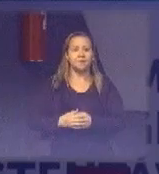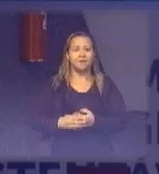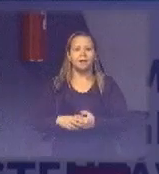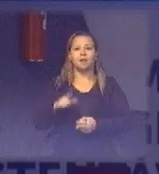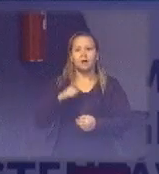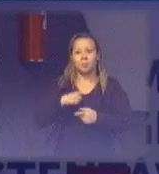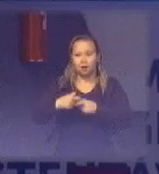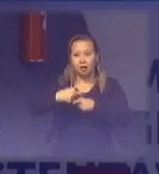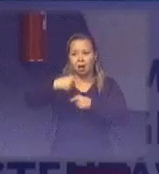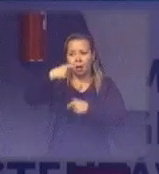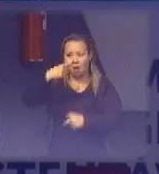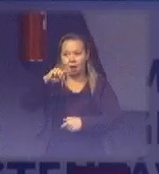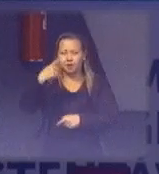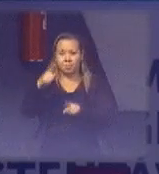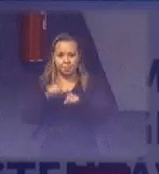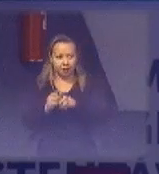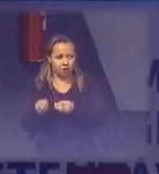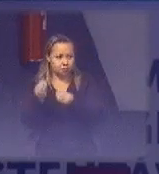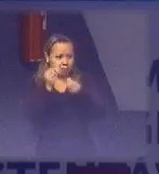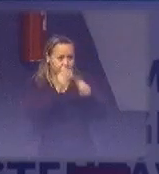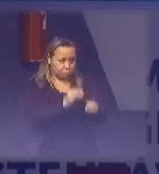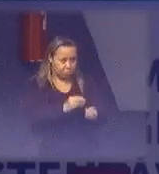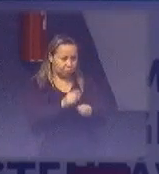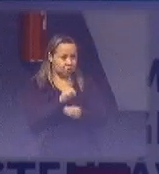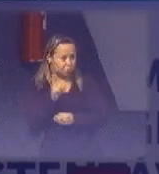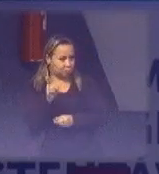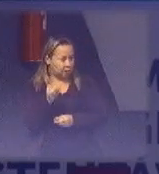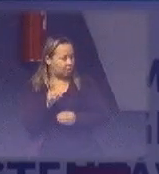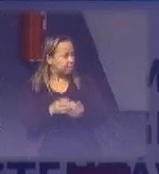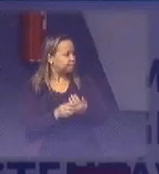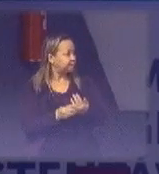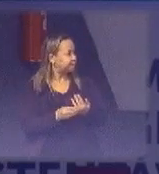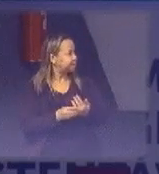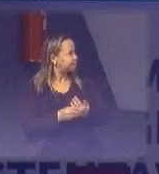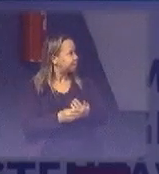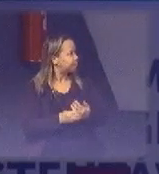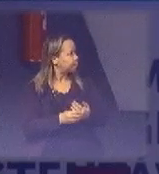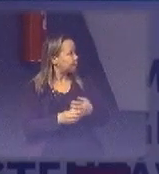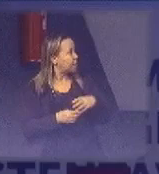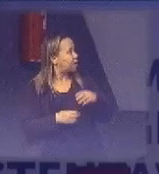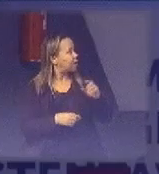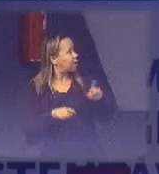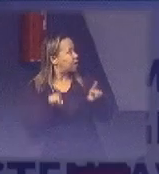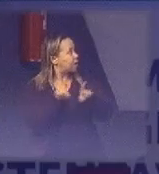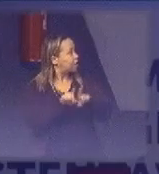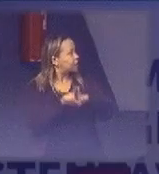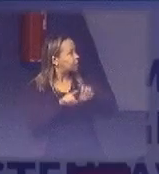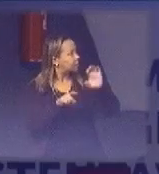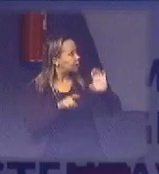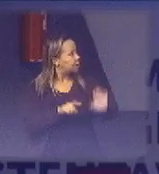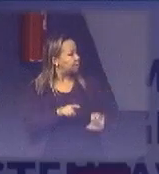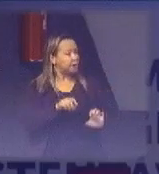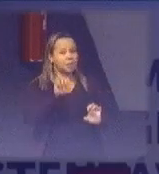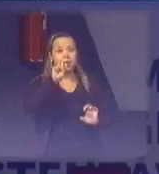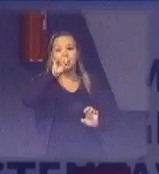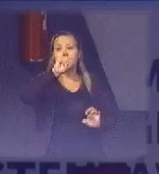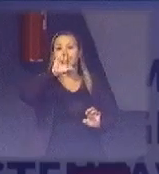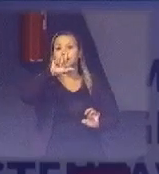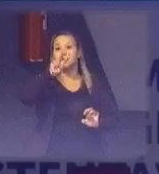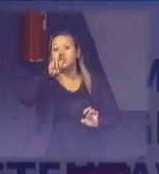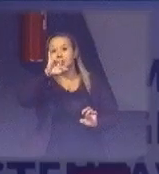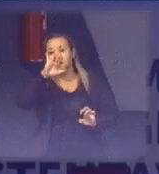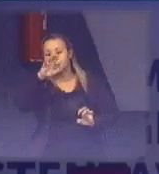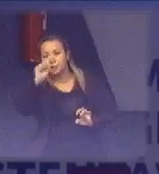dela. E a segunda colocada é a Silvia Castro, que é uma colega nossa lá do tribunal, que,